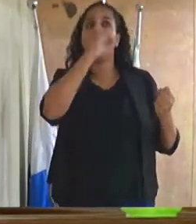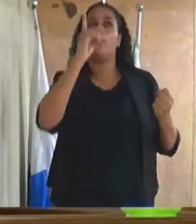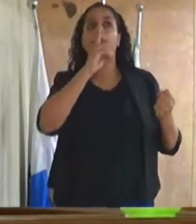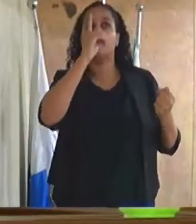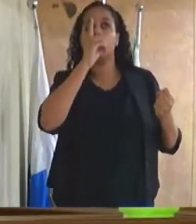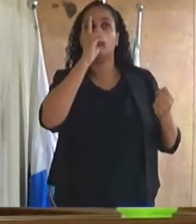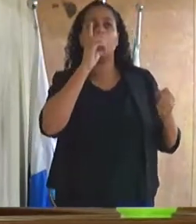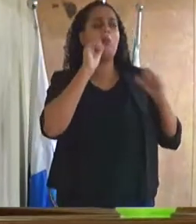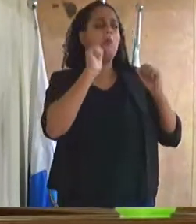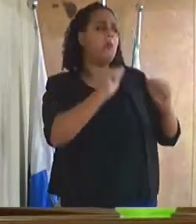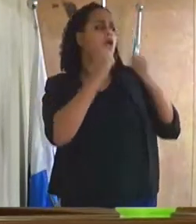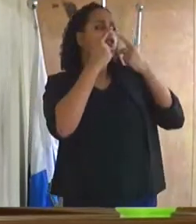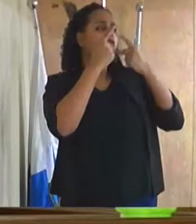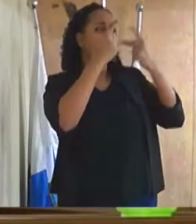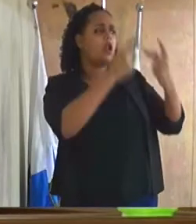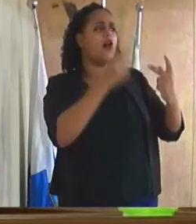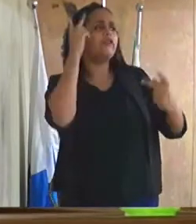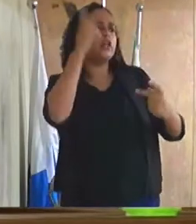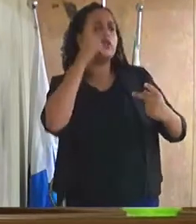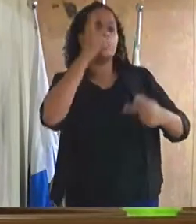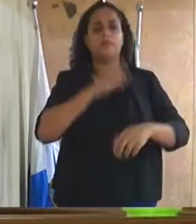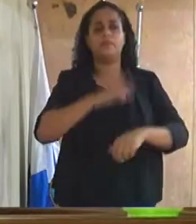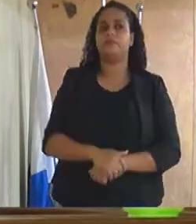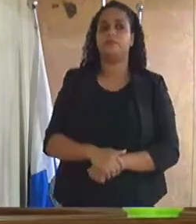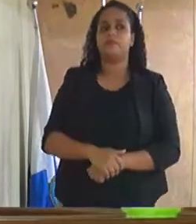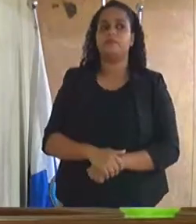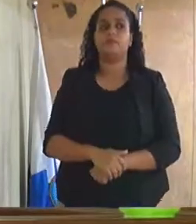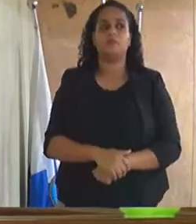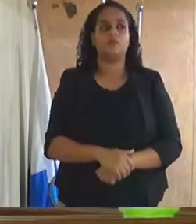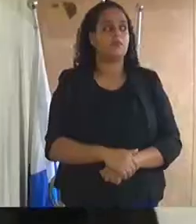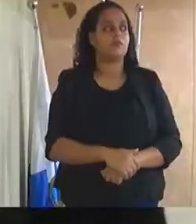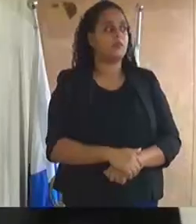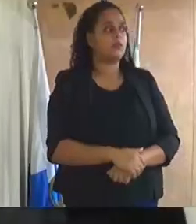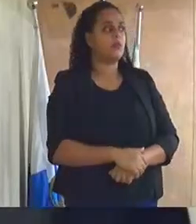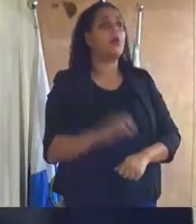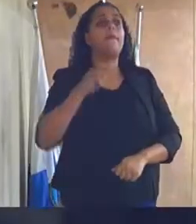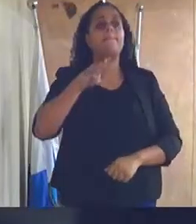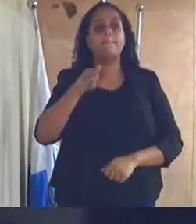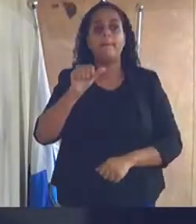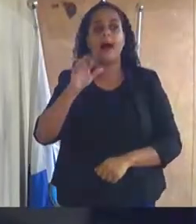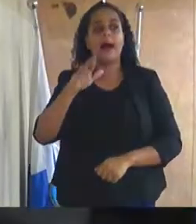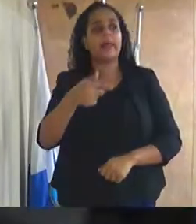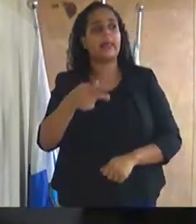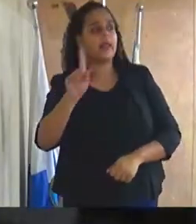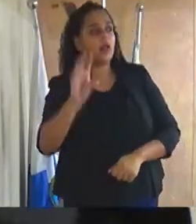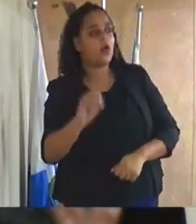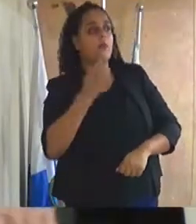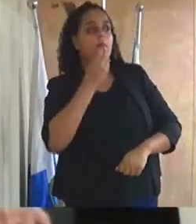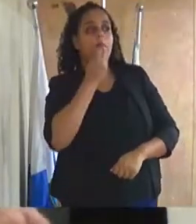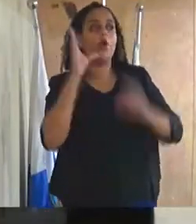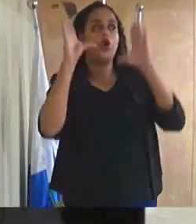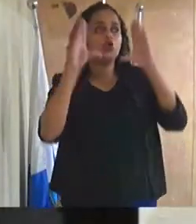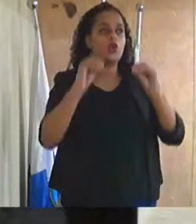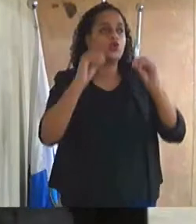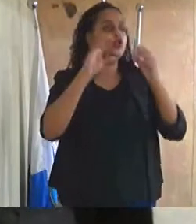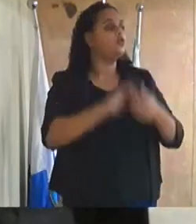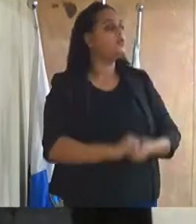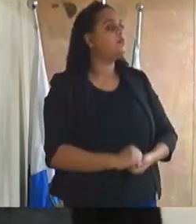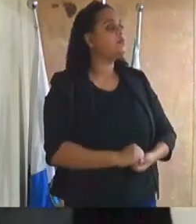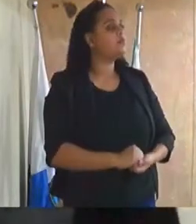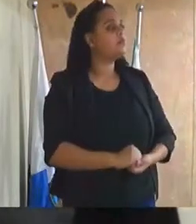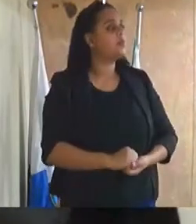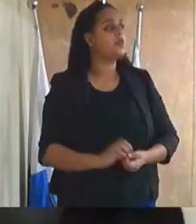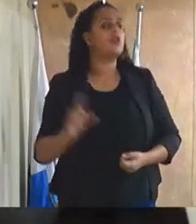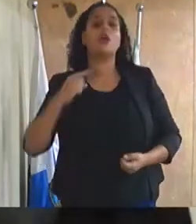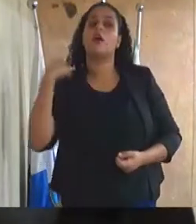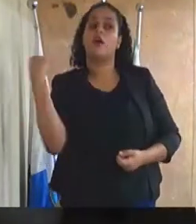estou aqui fazendo a denúncia. Pois não, vereador? Marquei, boa noite, sucesso aí. Então, vereador, ia